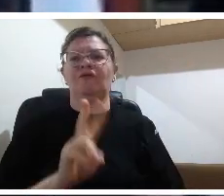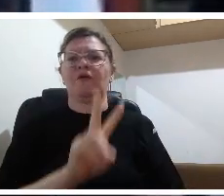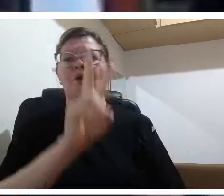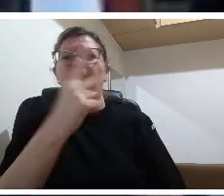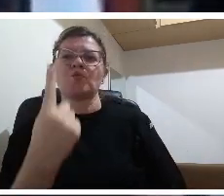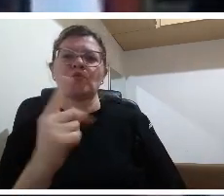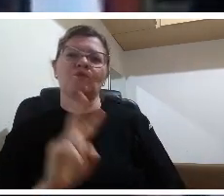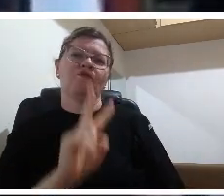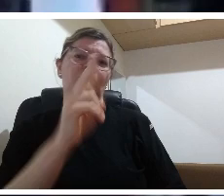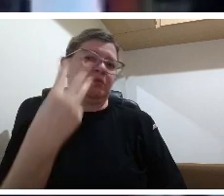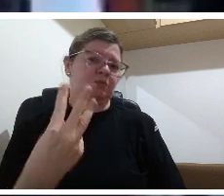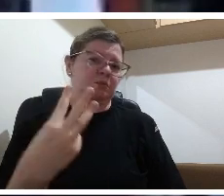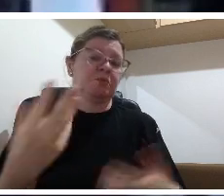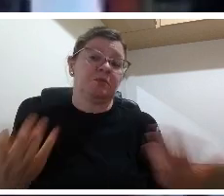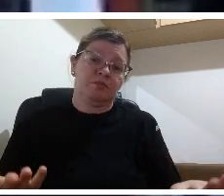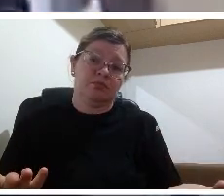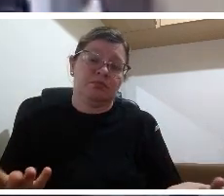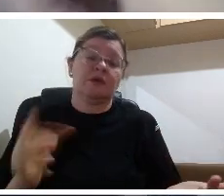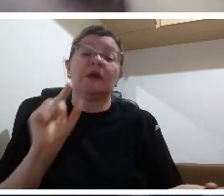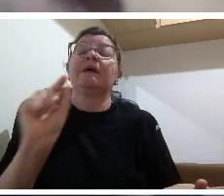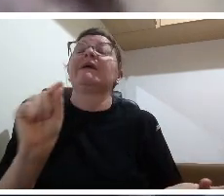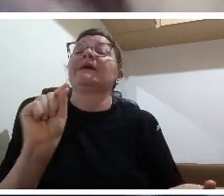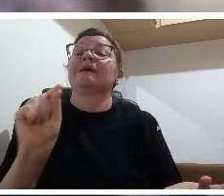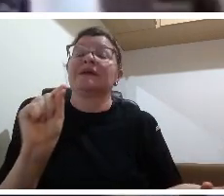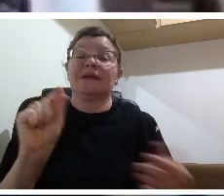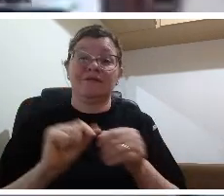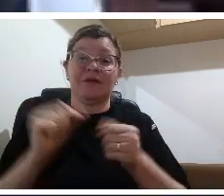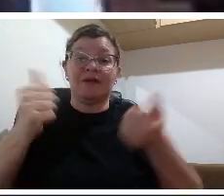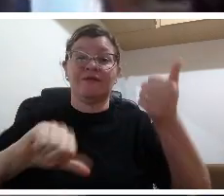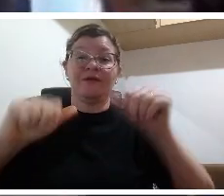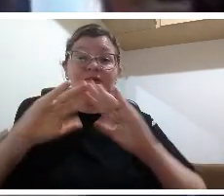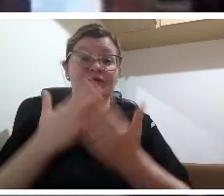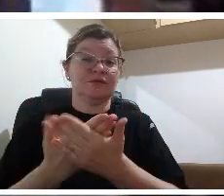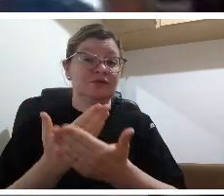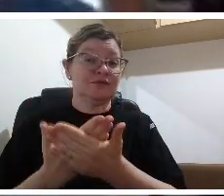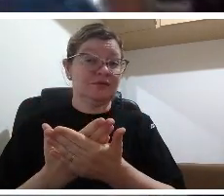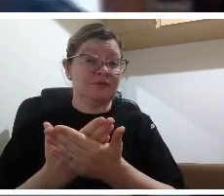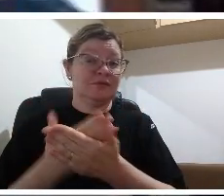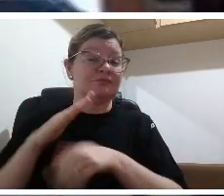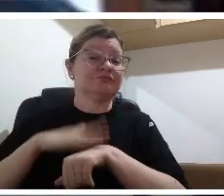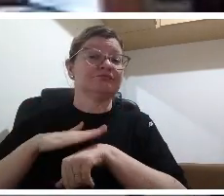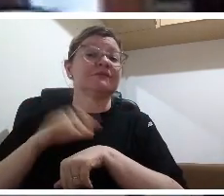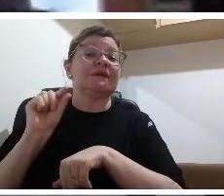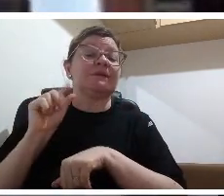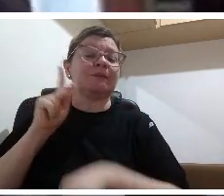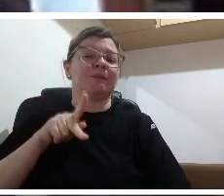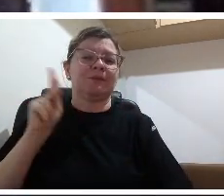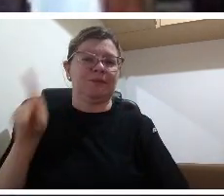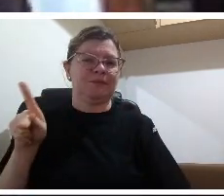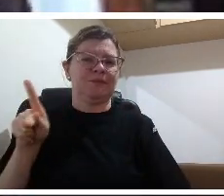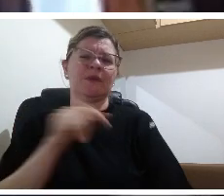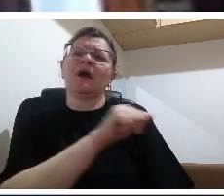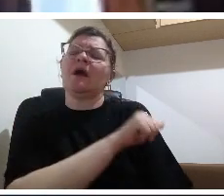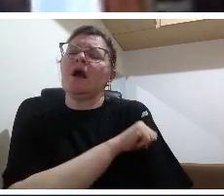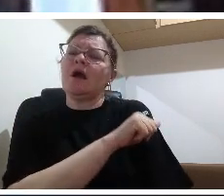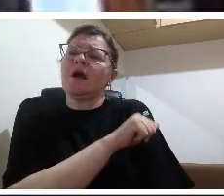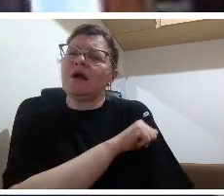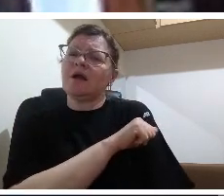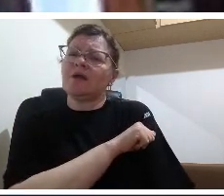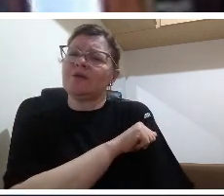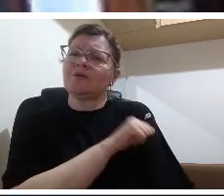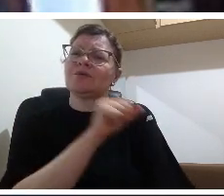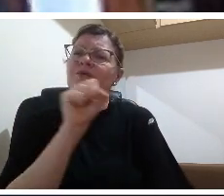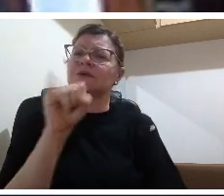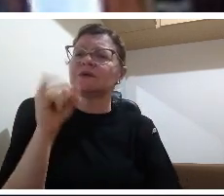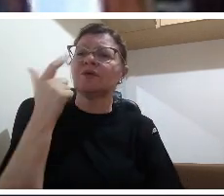provas já está bem qualificado por que veja a diferença avaliar